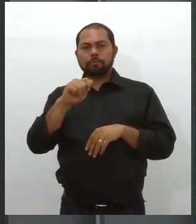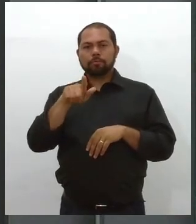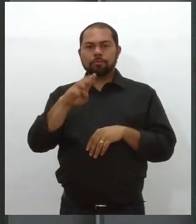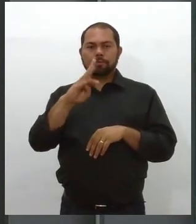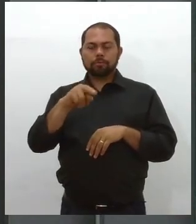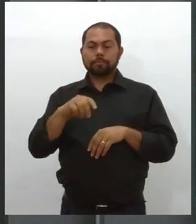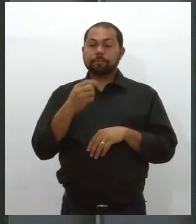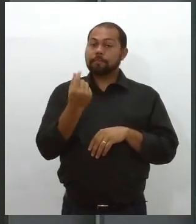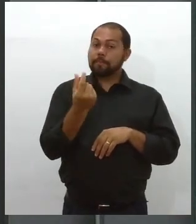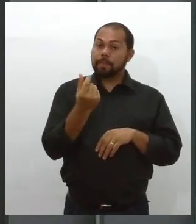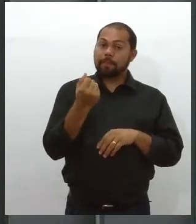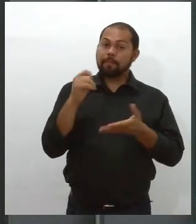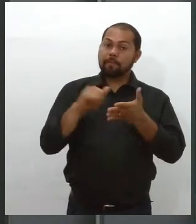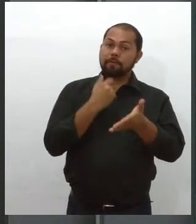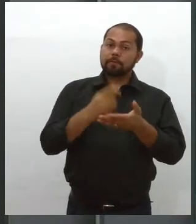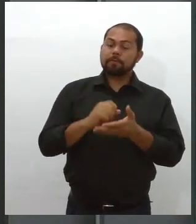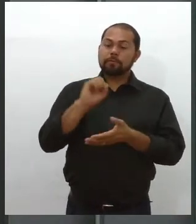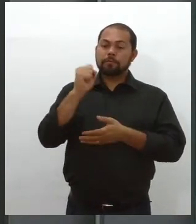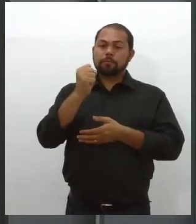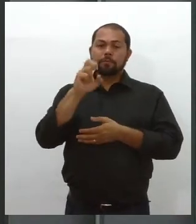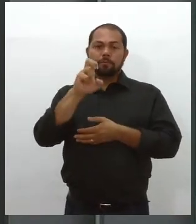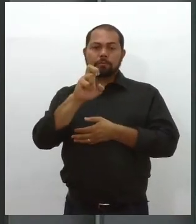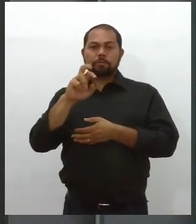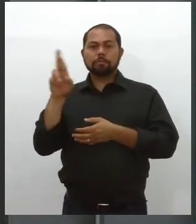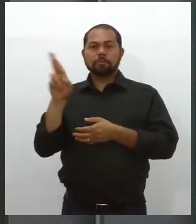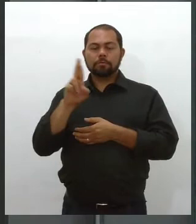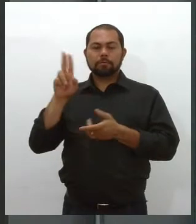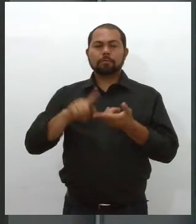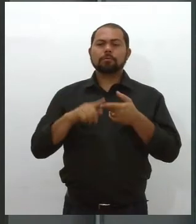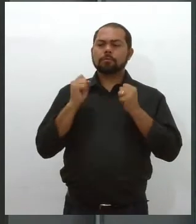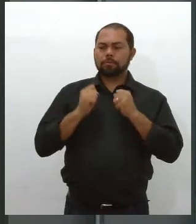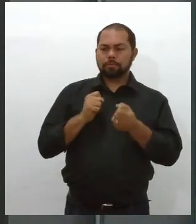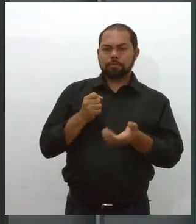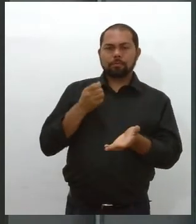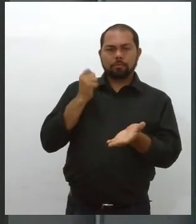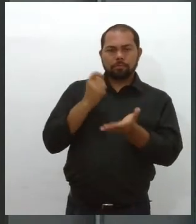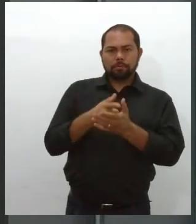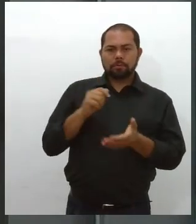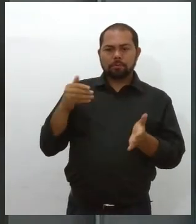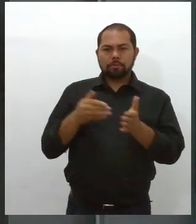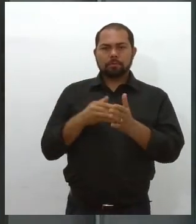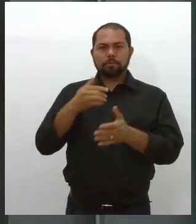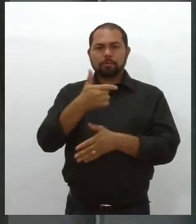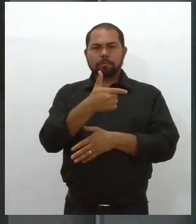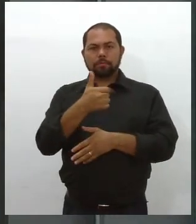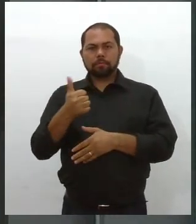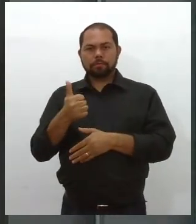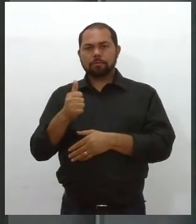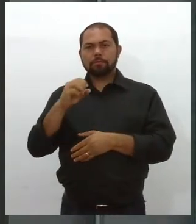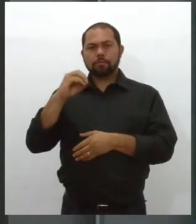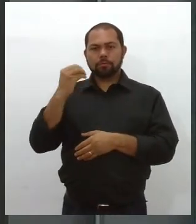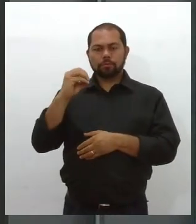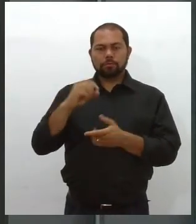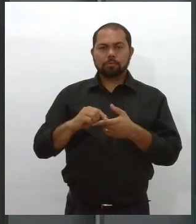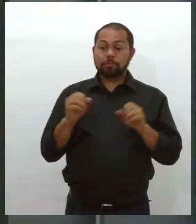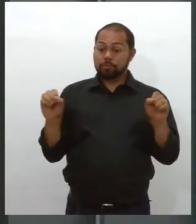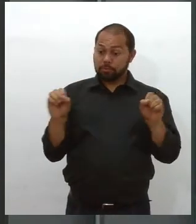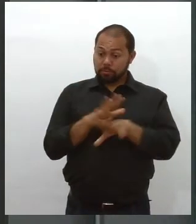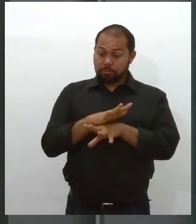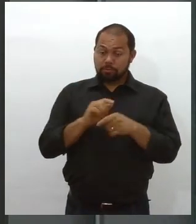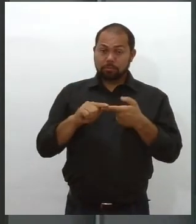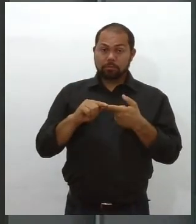é de R$ 85,00 e poderá ser pago até o dia 21 de outubro. Bem, para finalizar a Escola do